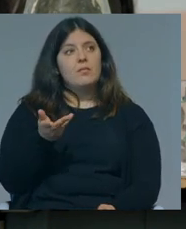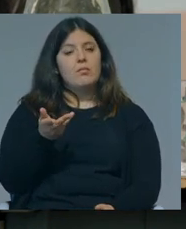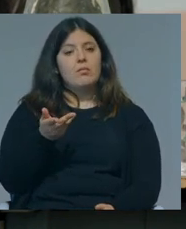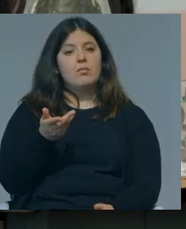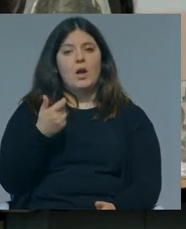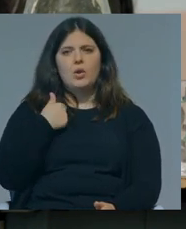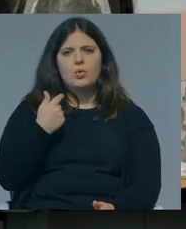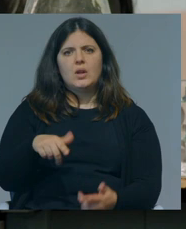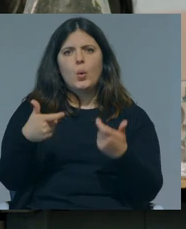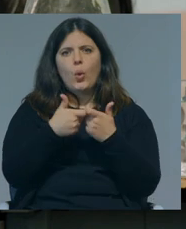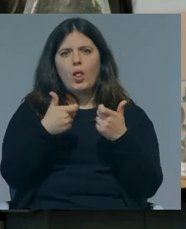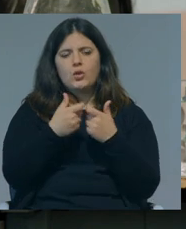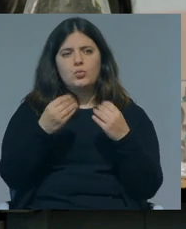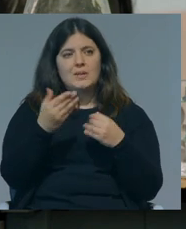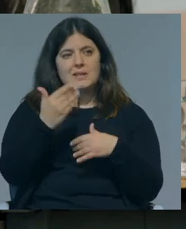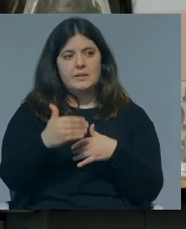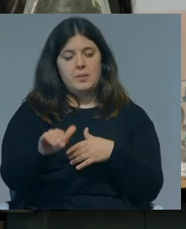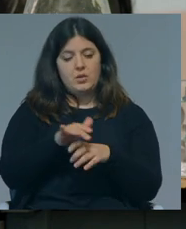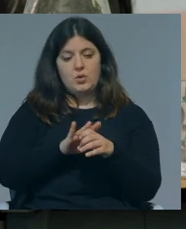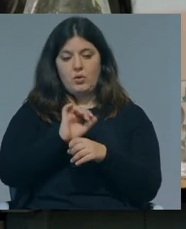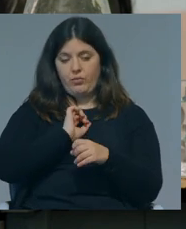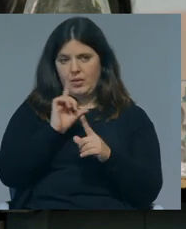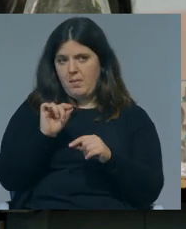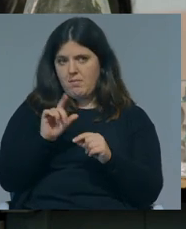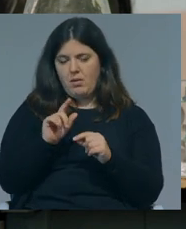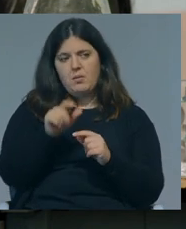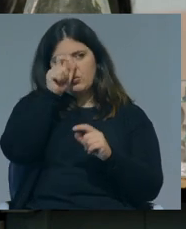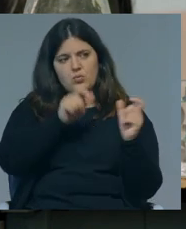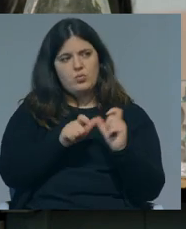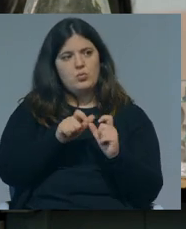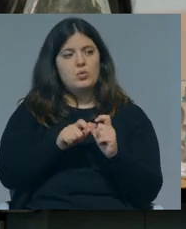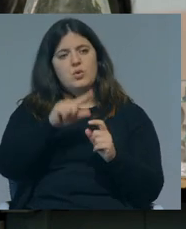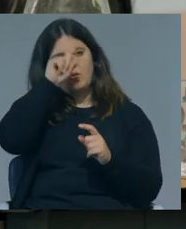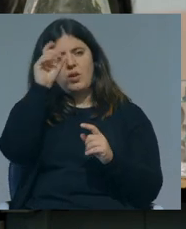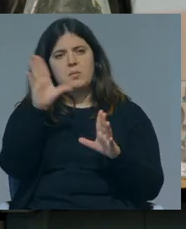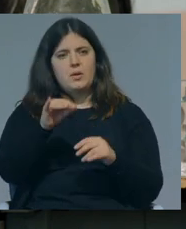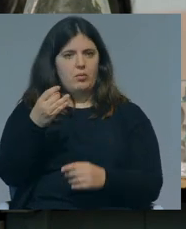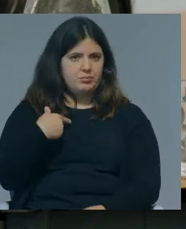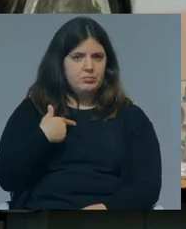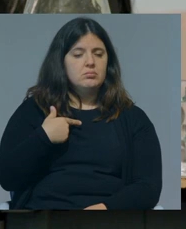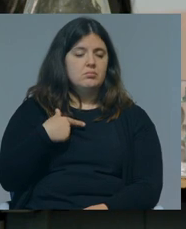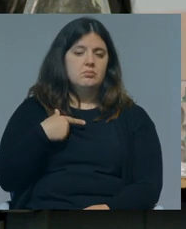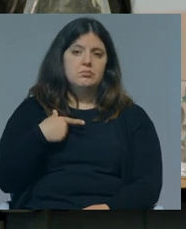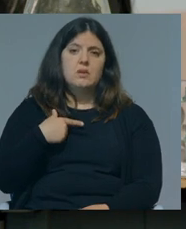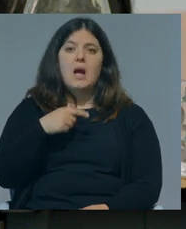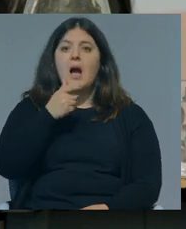e eu tinha muitos colegas e houve semanas em que também era o meu caso, mas havia pessoas ainda a passar mais dificuldades que eu em que se não fosse mesmo